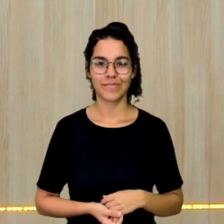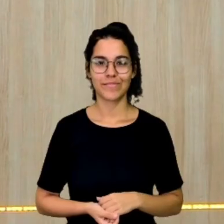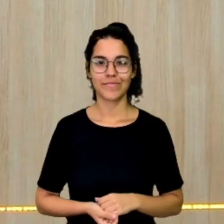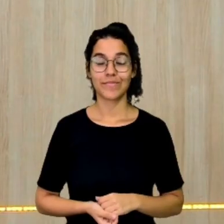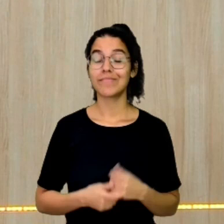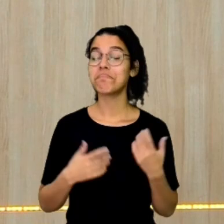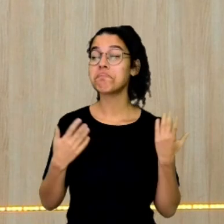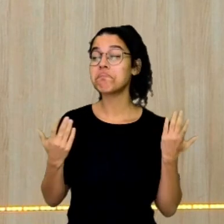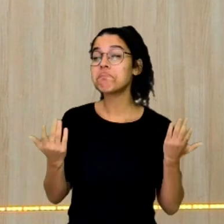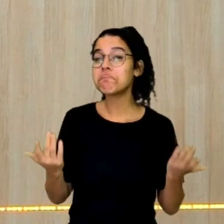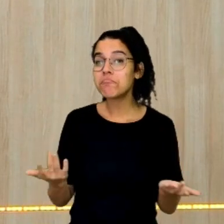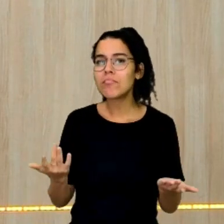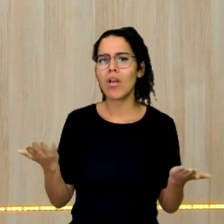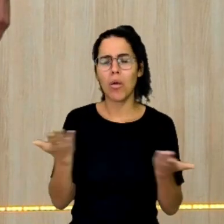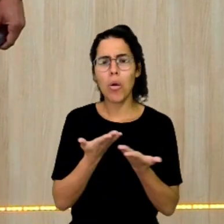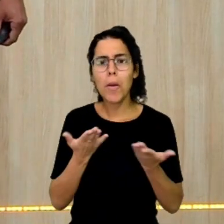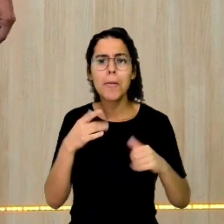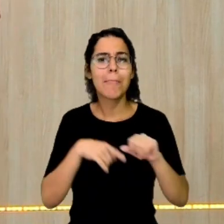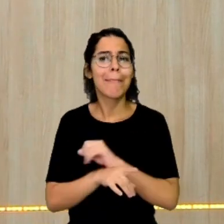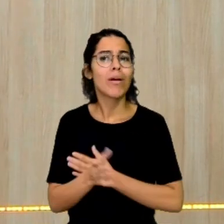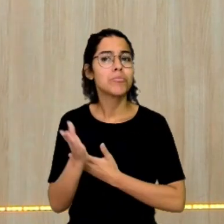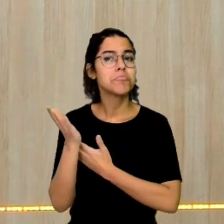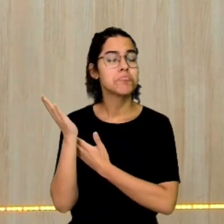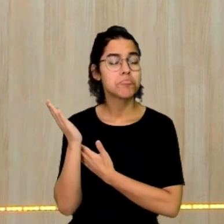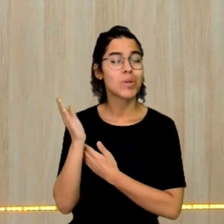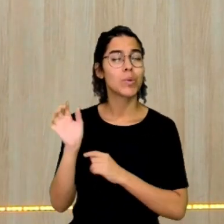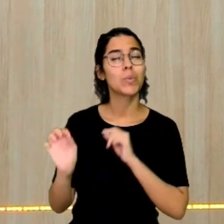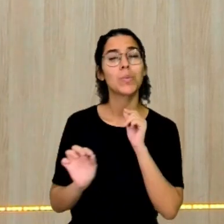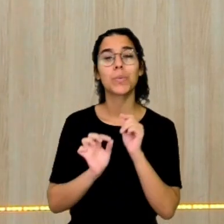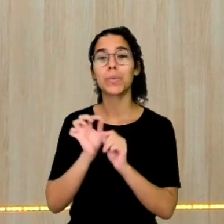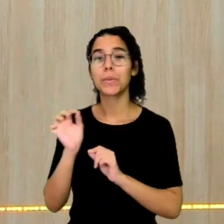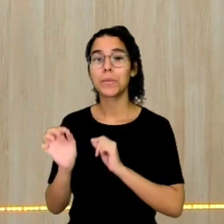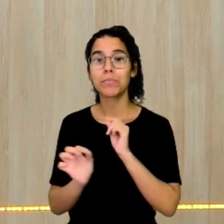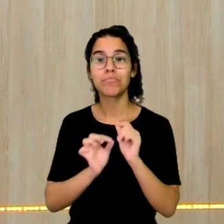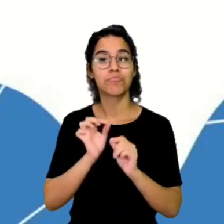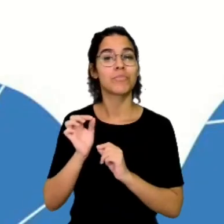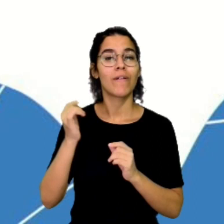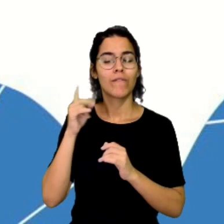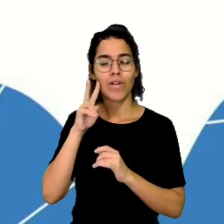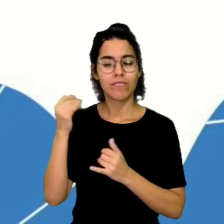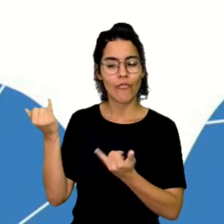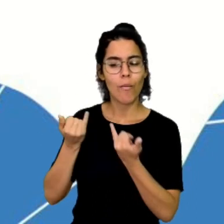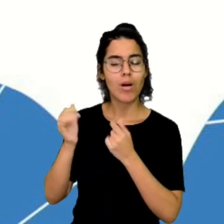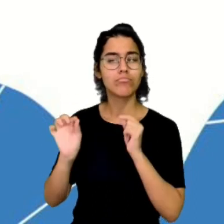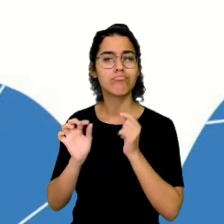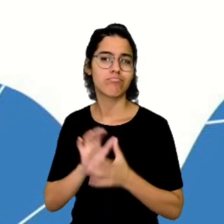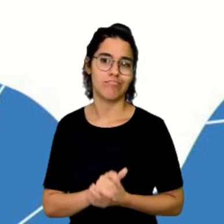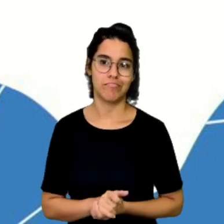E aí, a nossa questão hoje traz a seguinte informação para a gente.